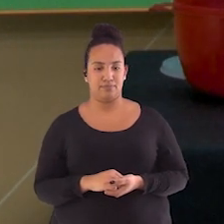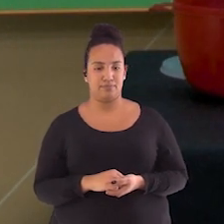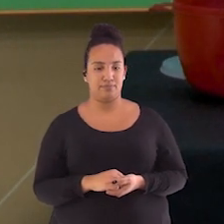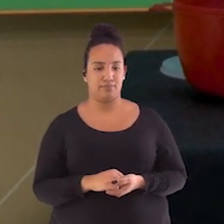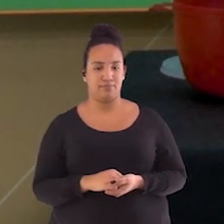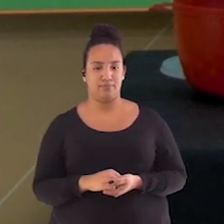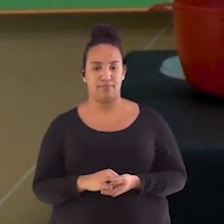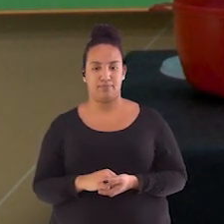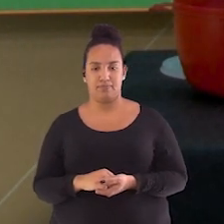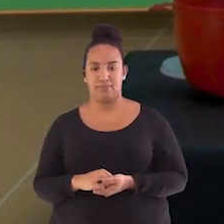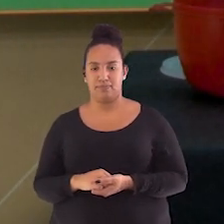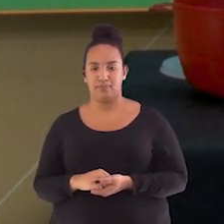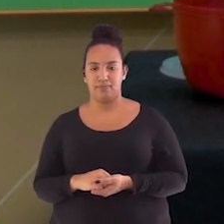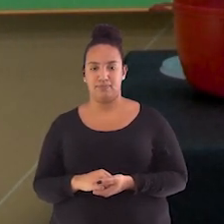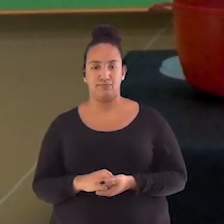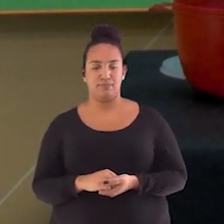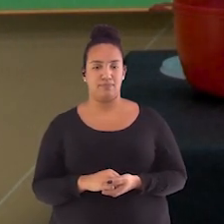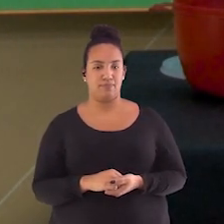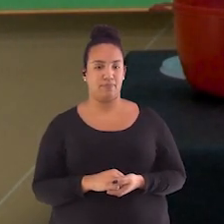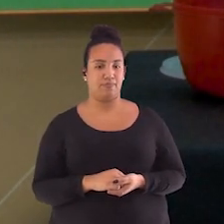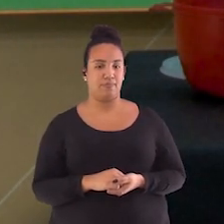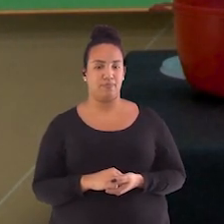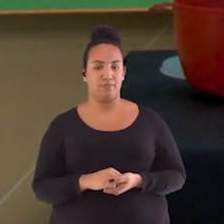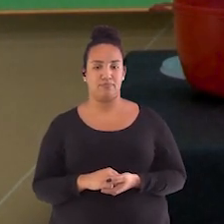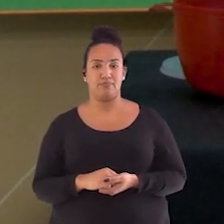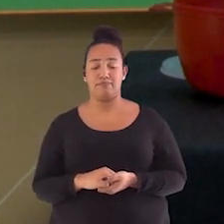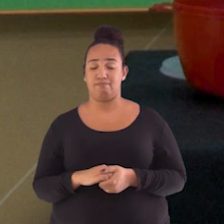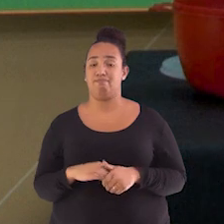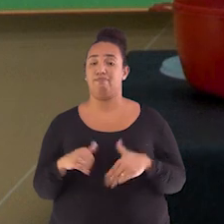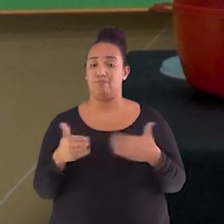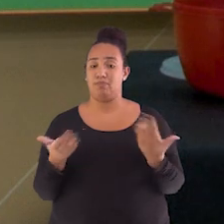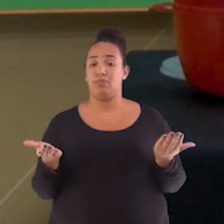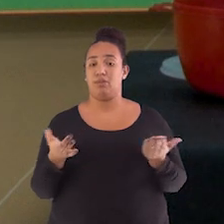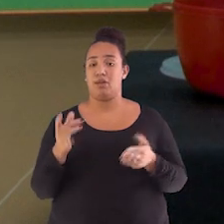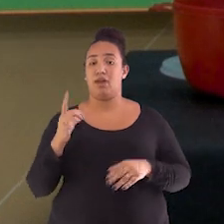E agora sim, a gente vem com os resíduos orgânicos.